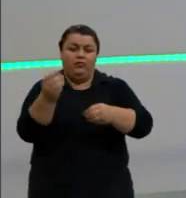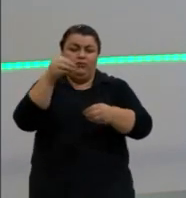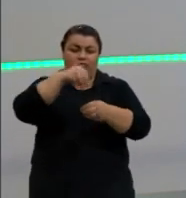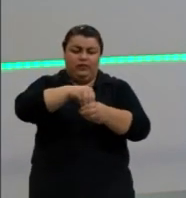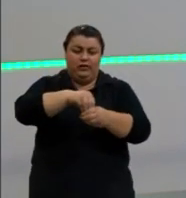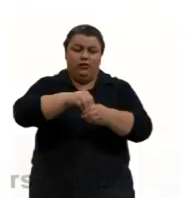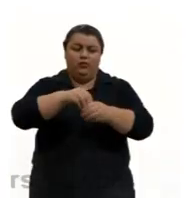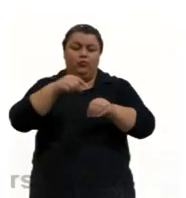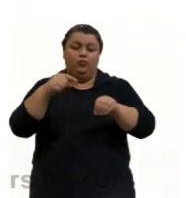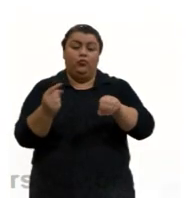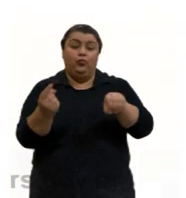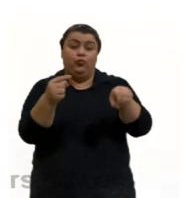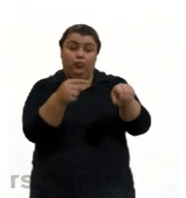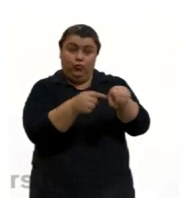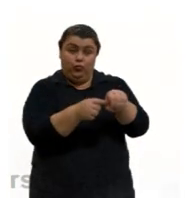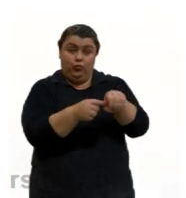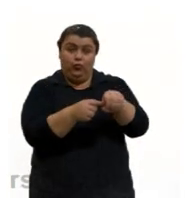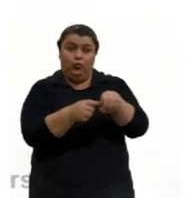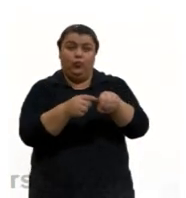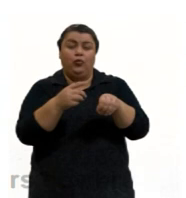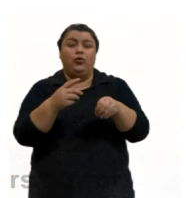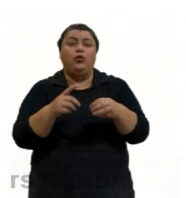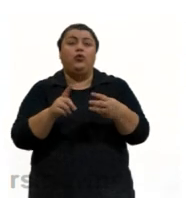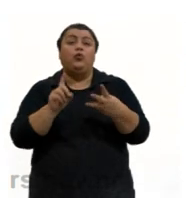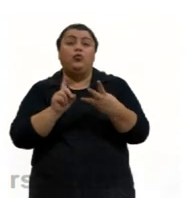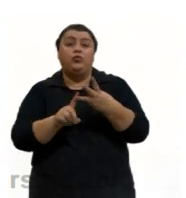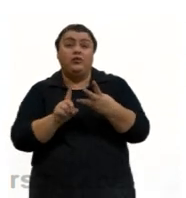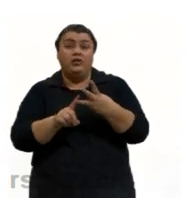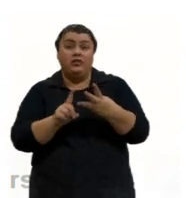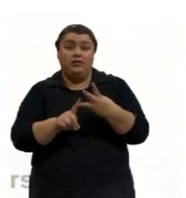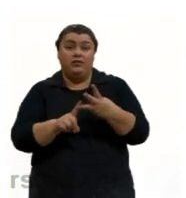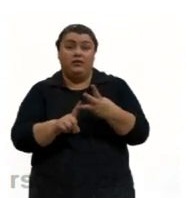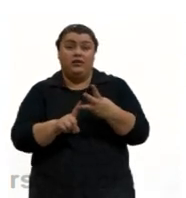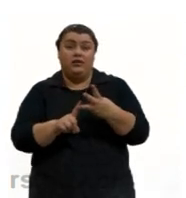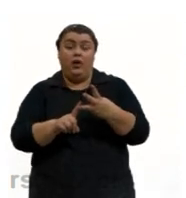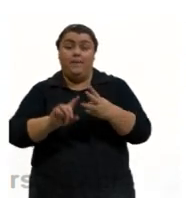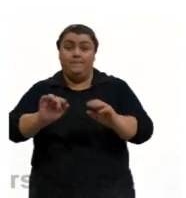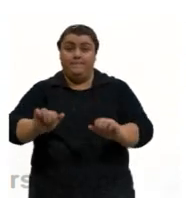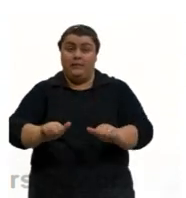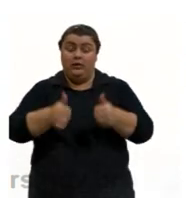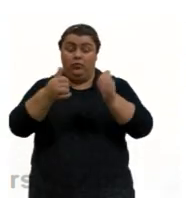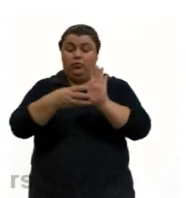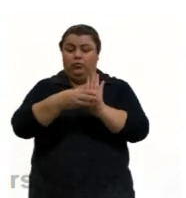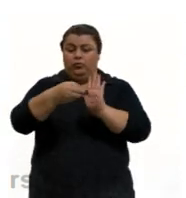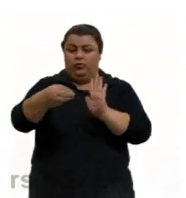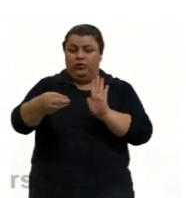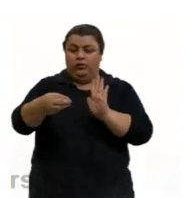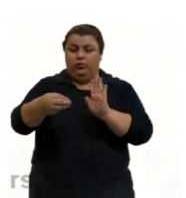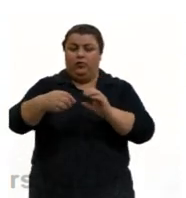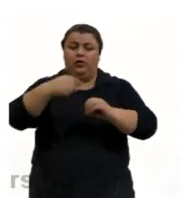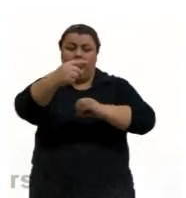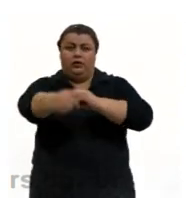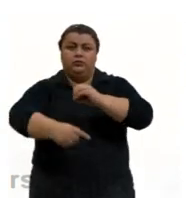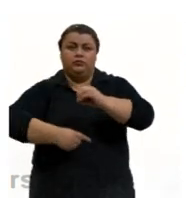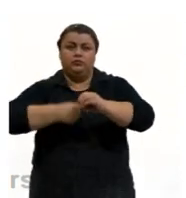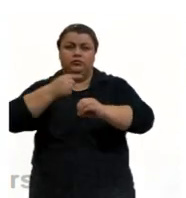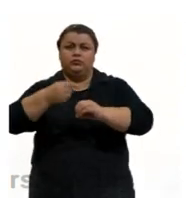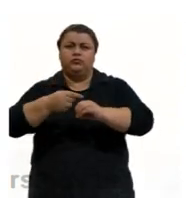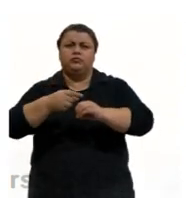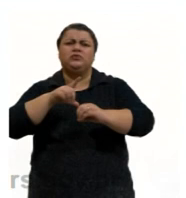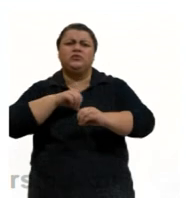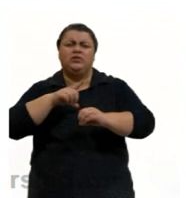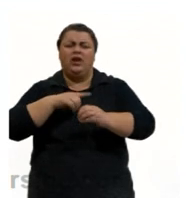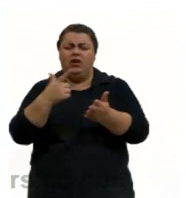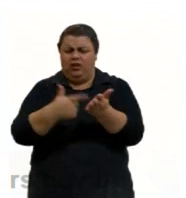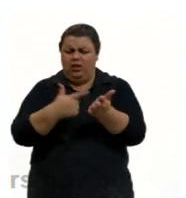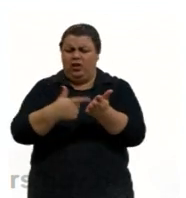E um parceiro do Rutherford, Born, melhorou o modelo atômico, tanto que em alguns livros traz essa nomenclatura de modelo atômico